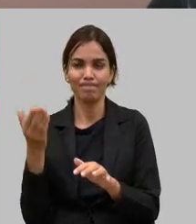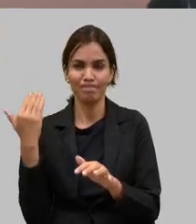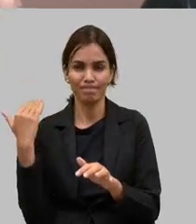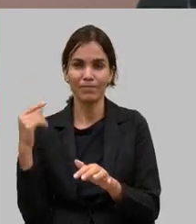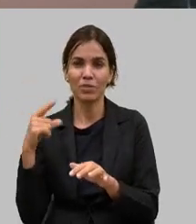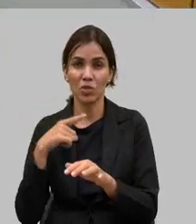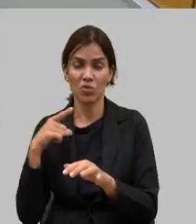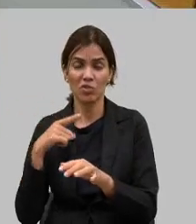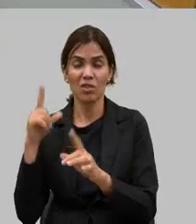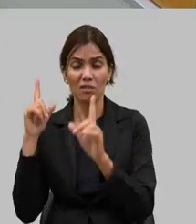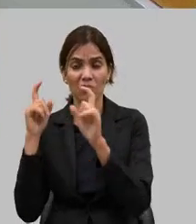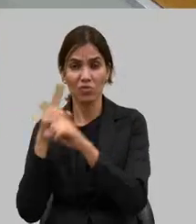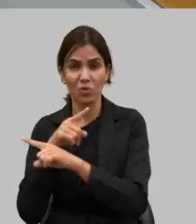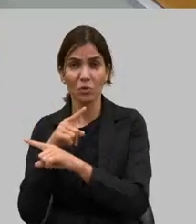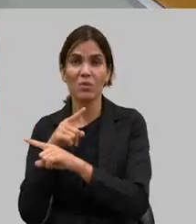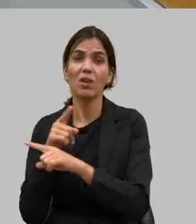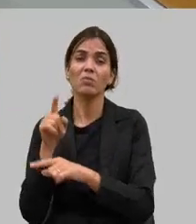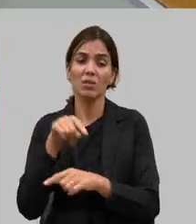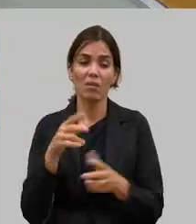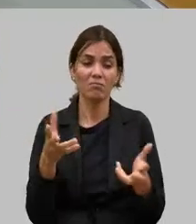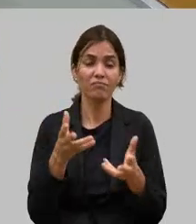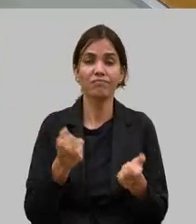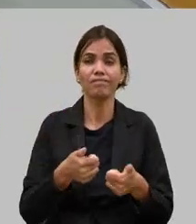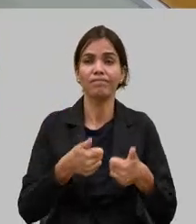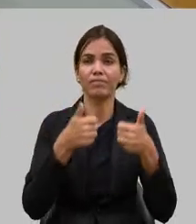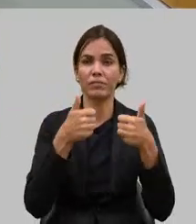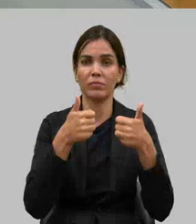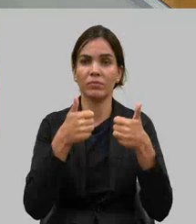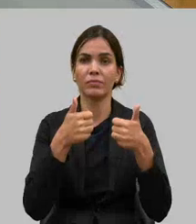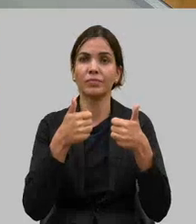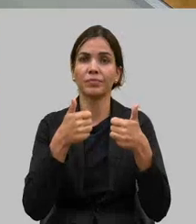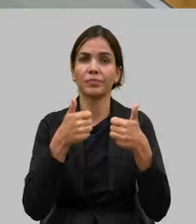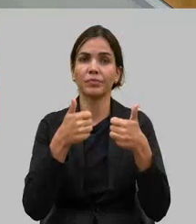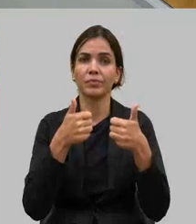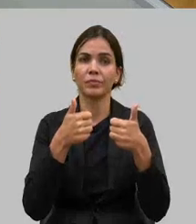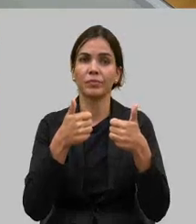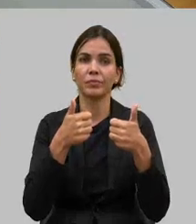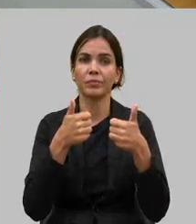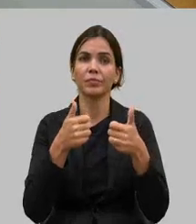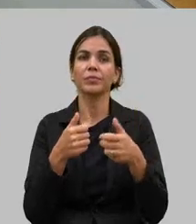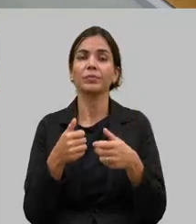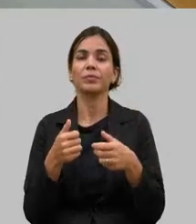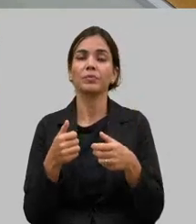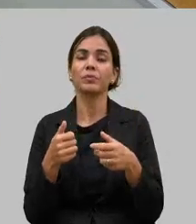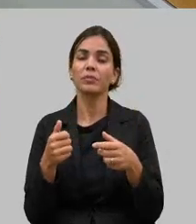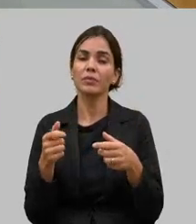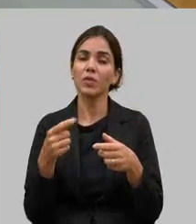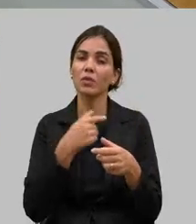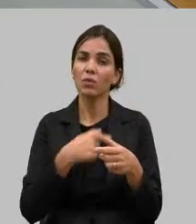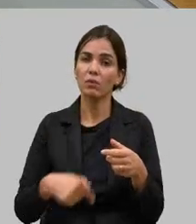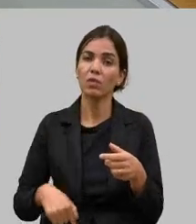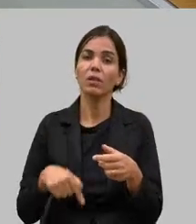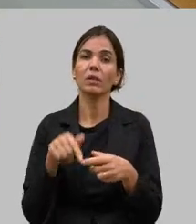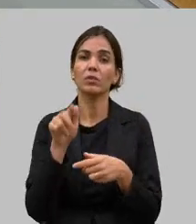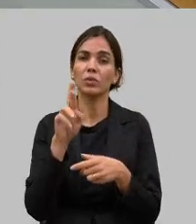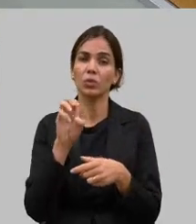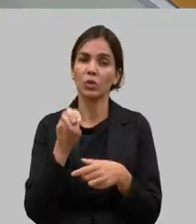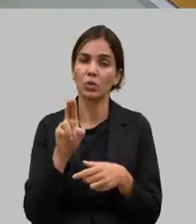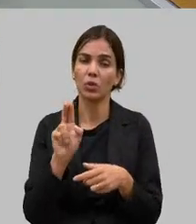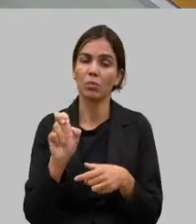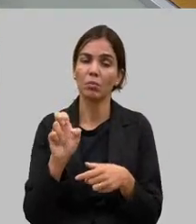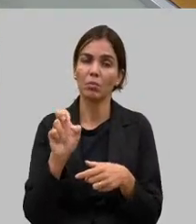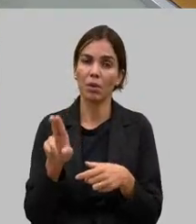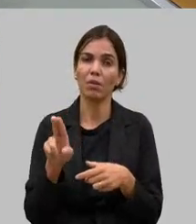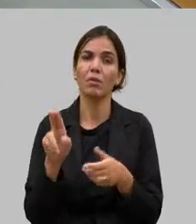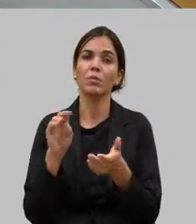mas até isso nós já melhoramos então acho que nesse sentido nosso governador Romeu Zema junto com o nosso secretariado e secretário de governo